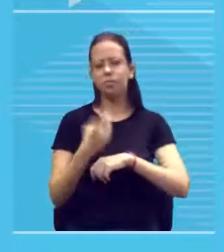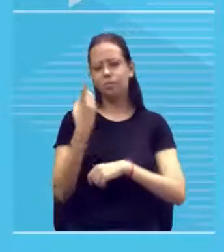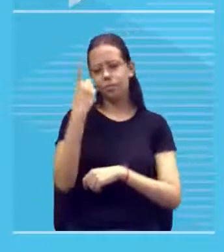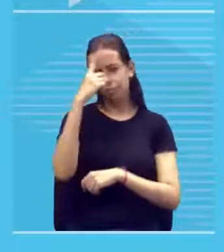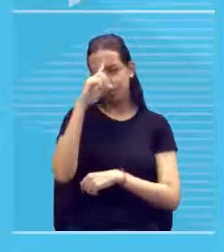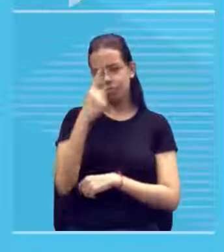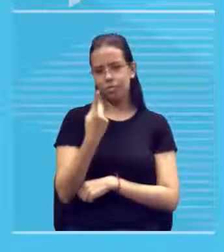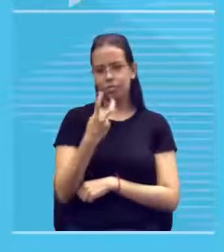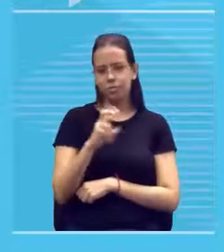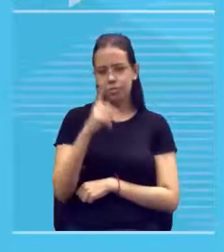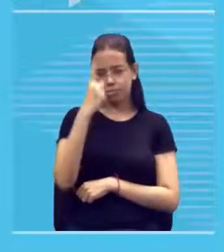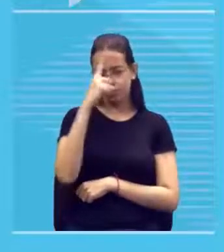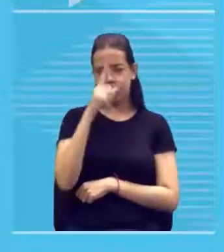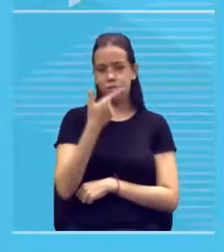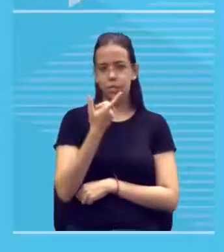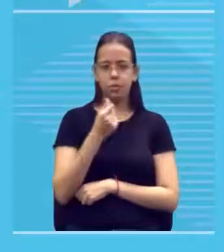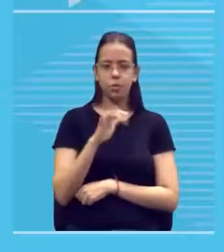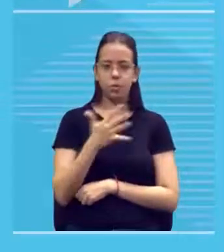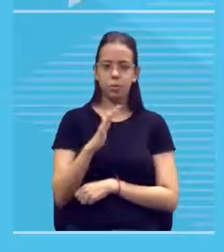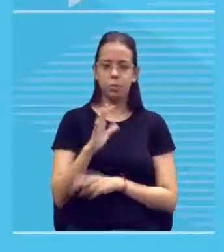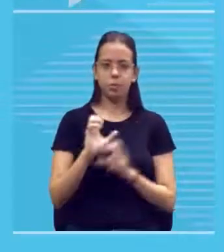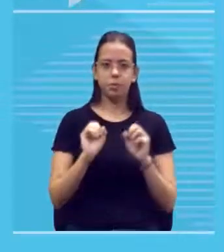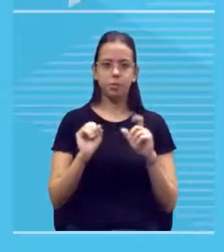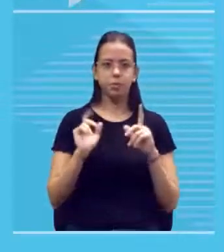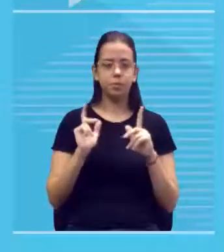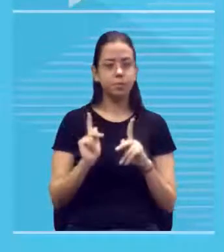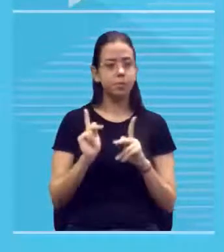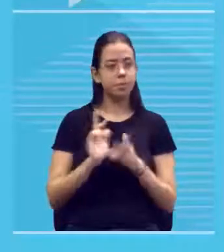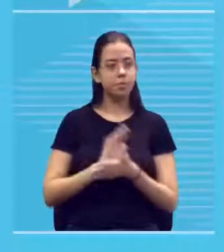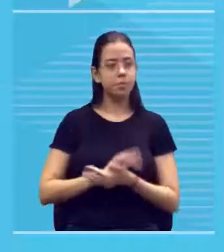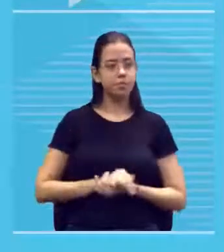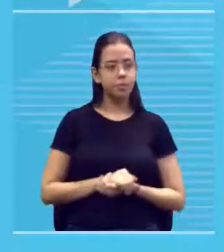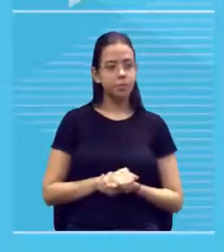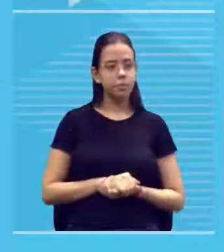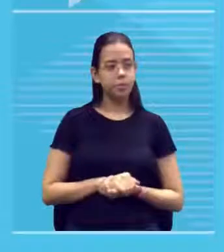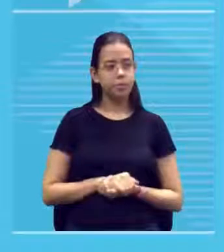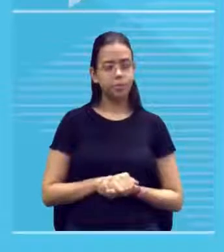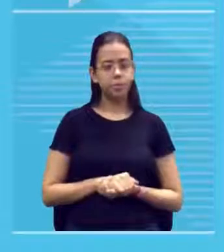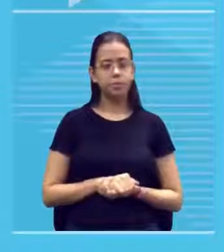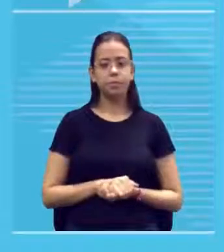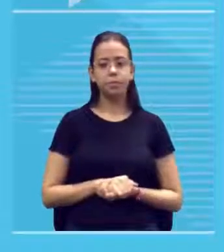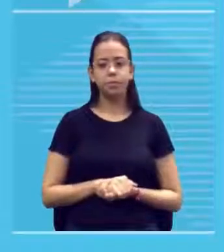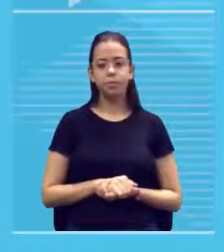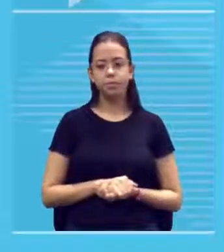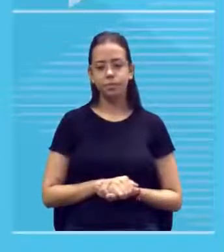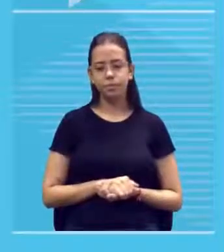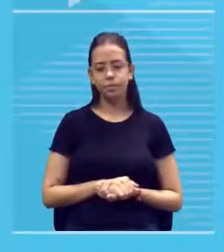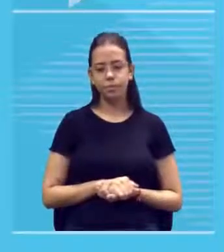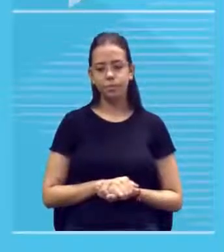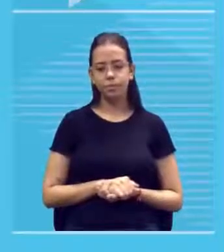20 dias ok como é que a pintura corporal indica